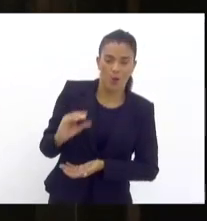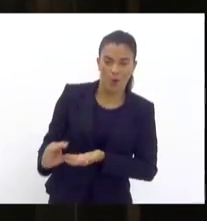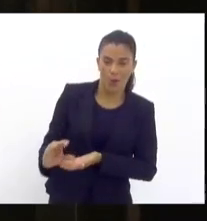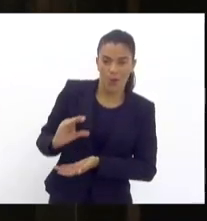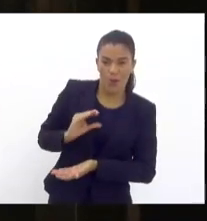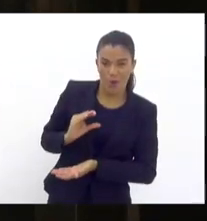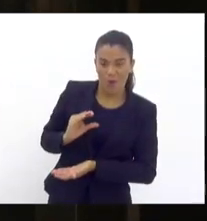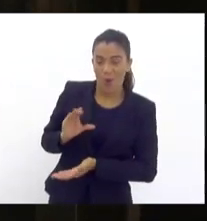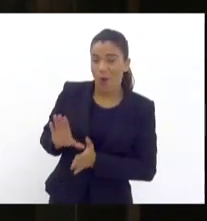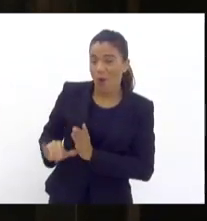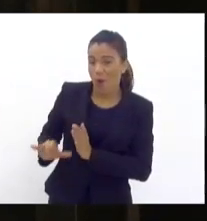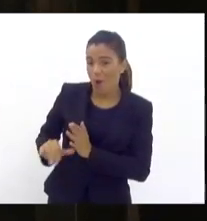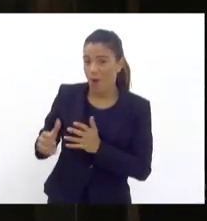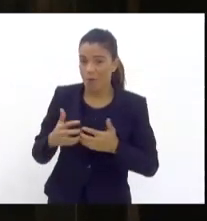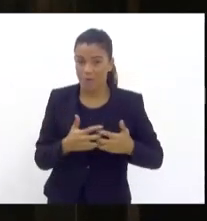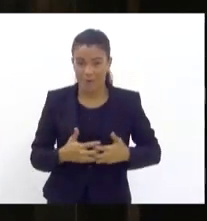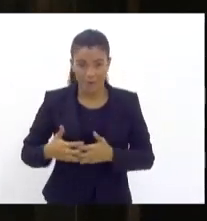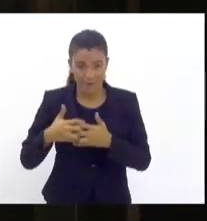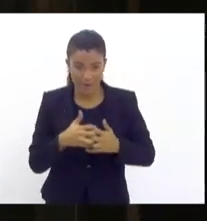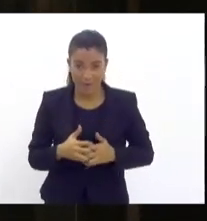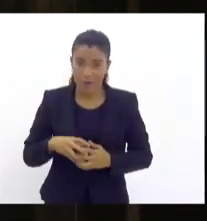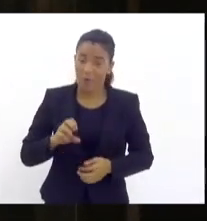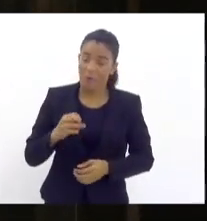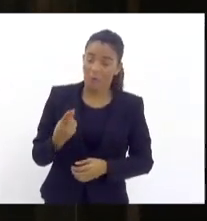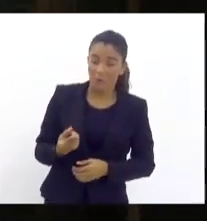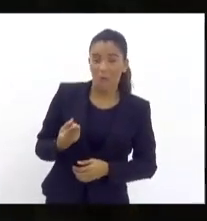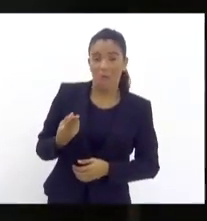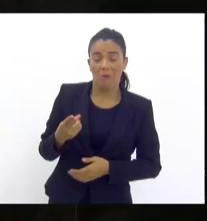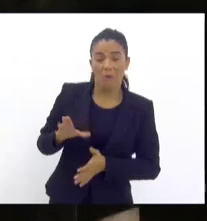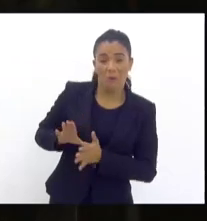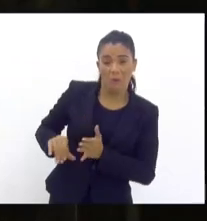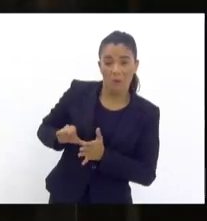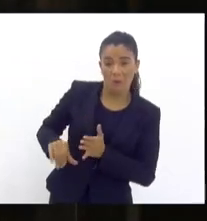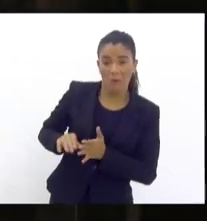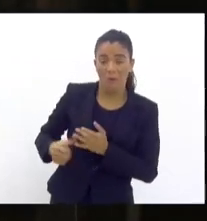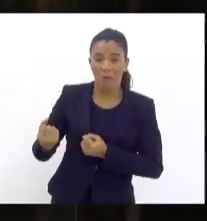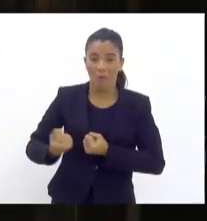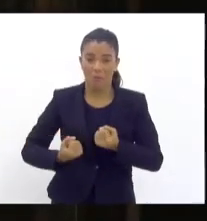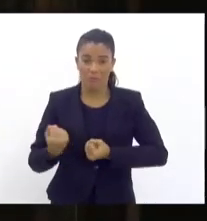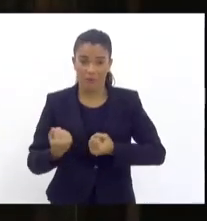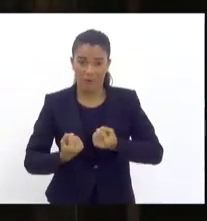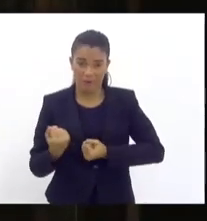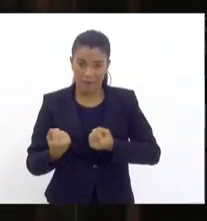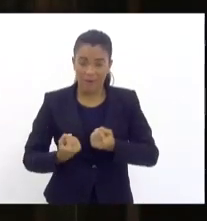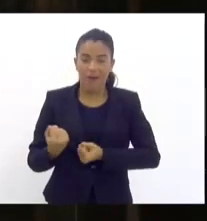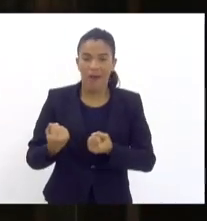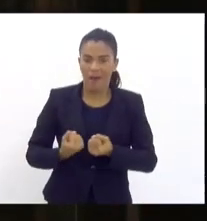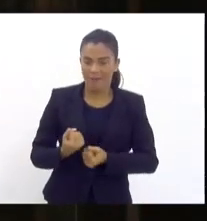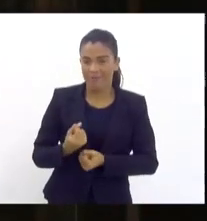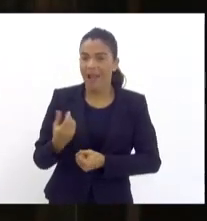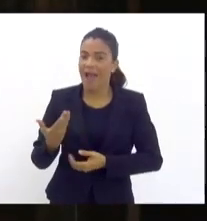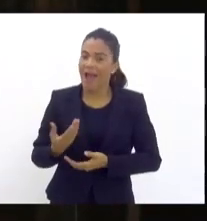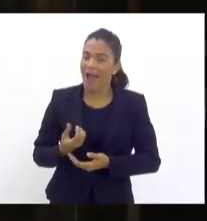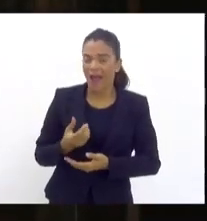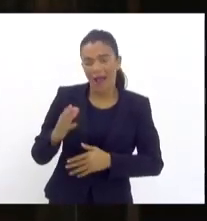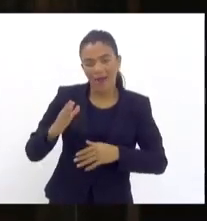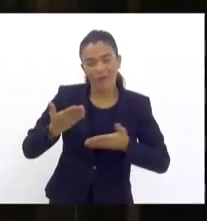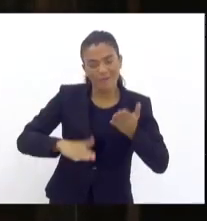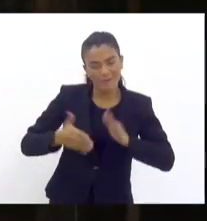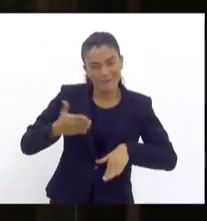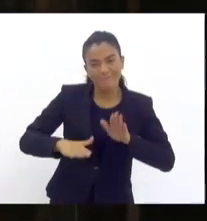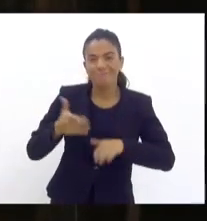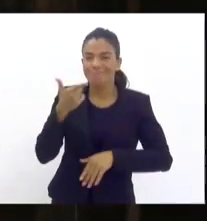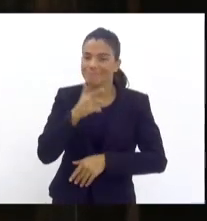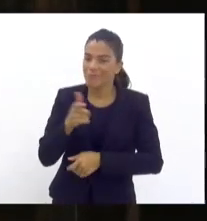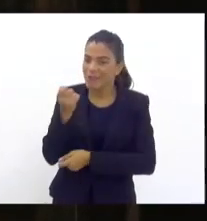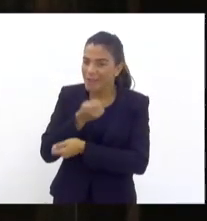seja o roubo de carga, seja o roubo de carro, que ele consegue muitas vezes negociar com